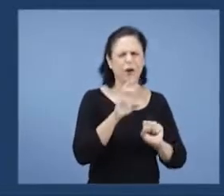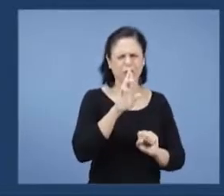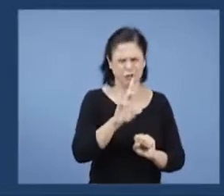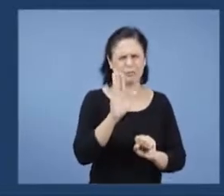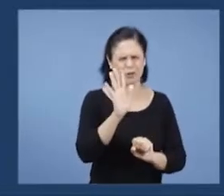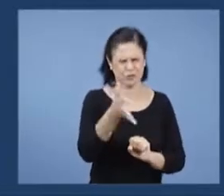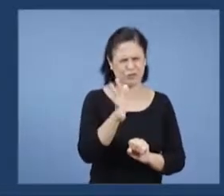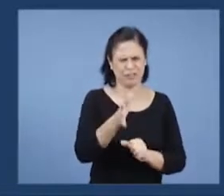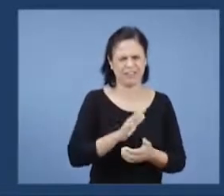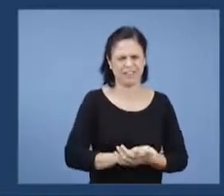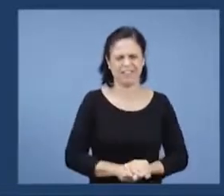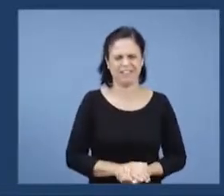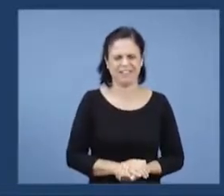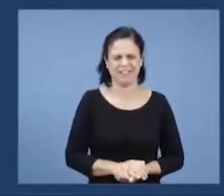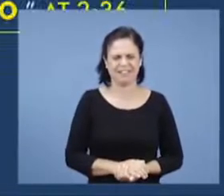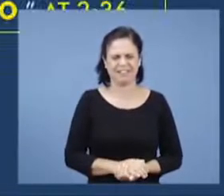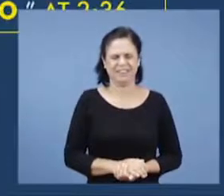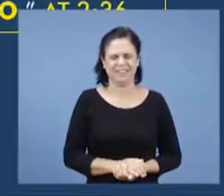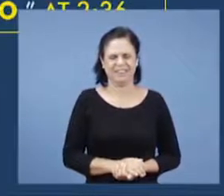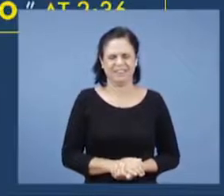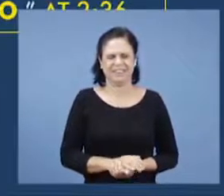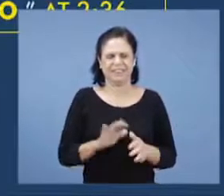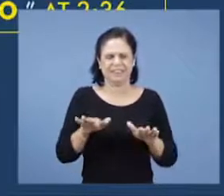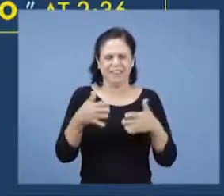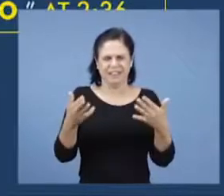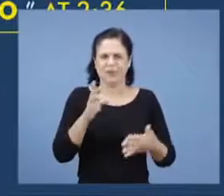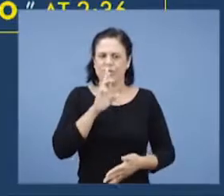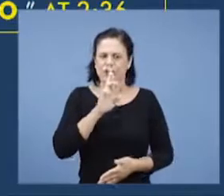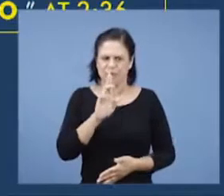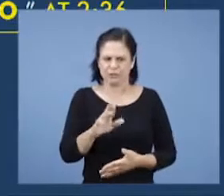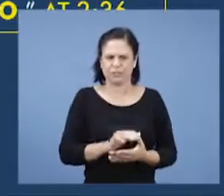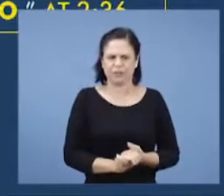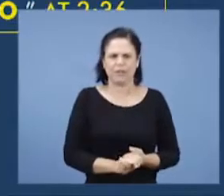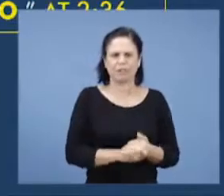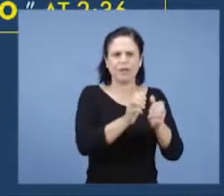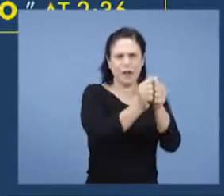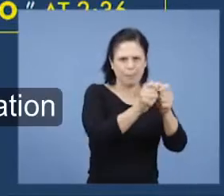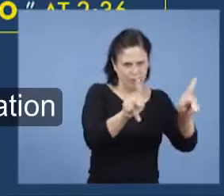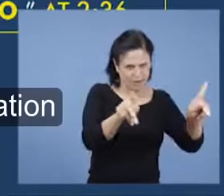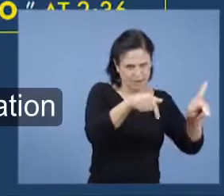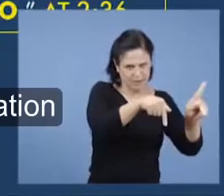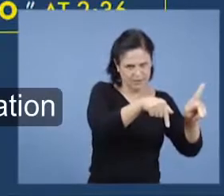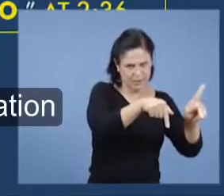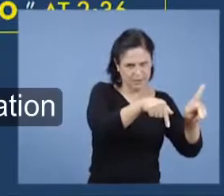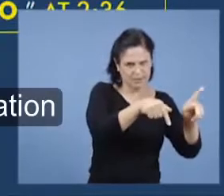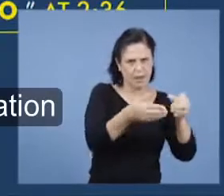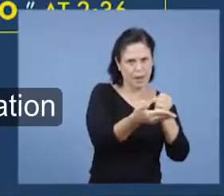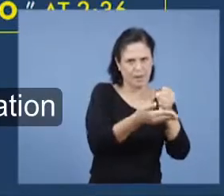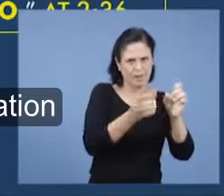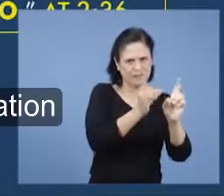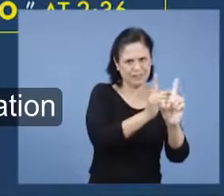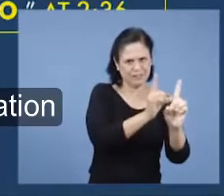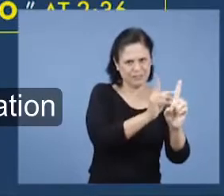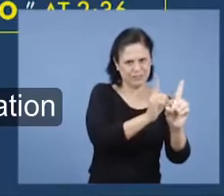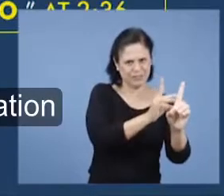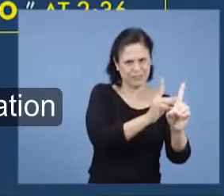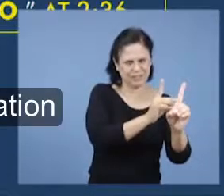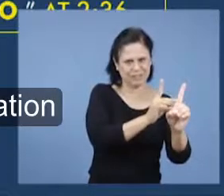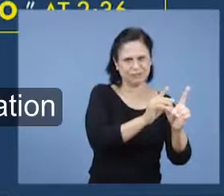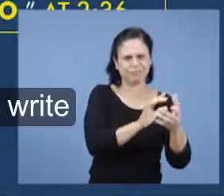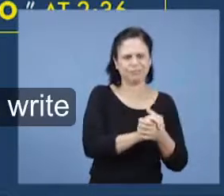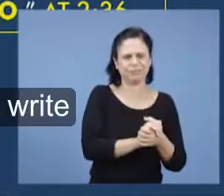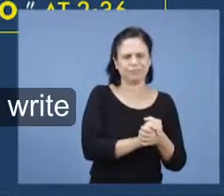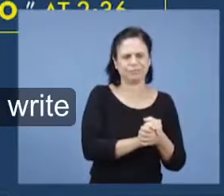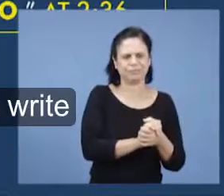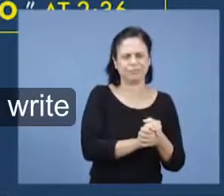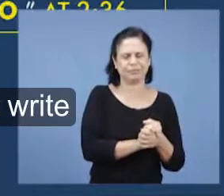resposta? É, vamos dar a resposta. Então, vamos dar a resposta aqui para os irmãos. Então, vamos lá. A base doutrinária do versículo